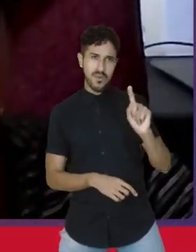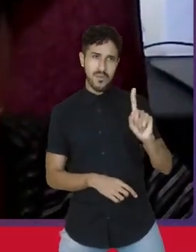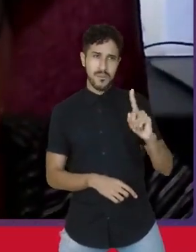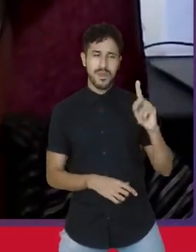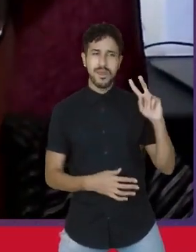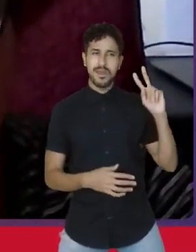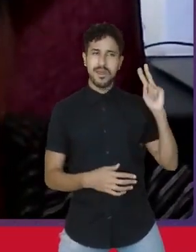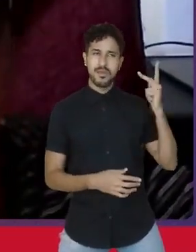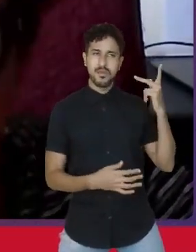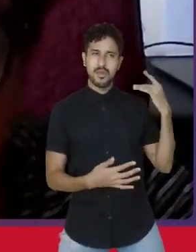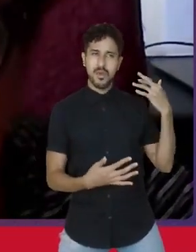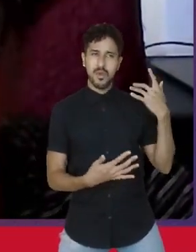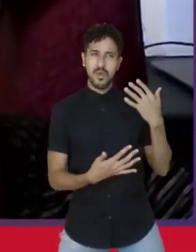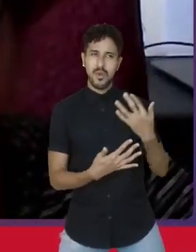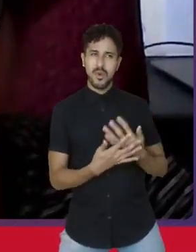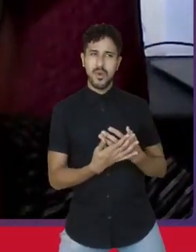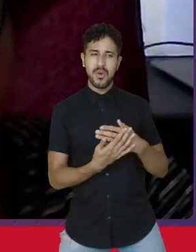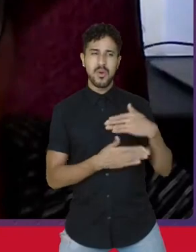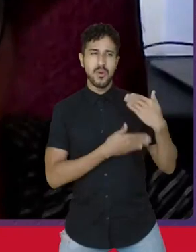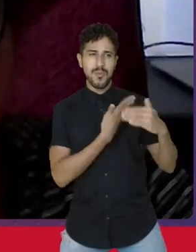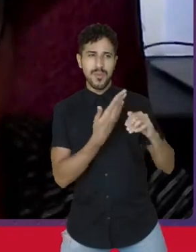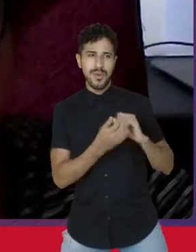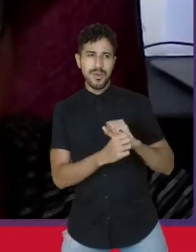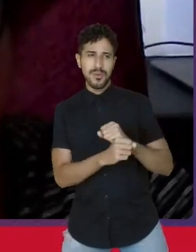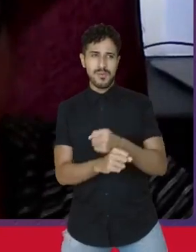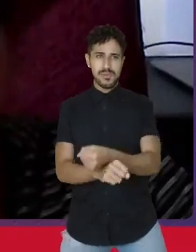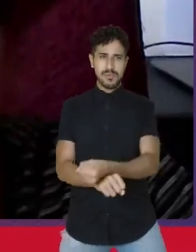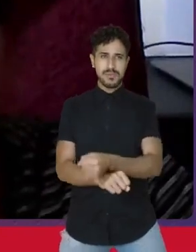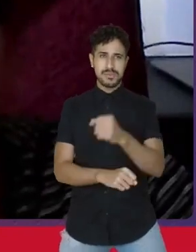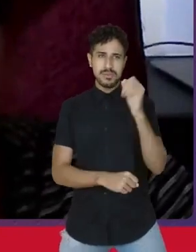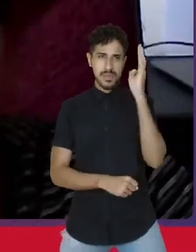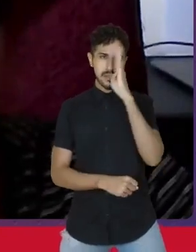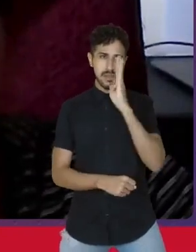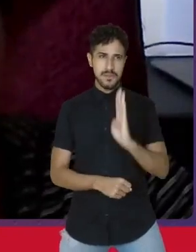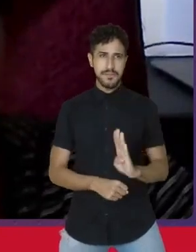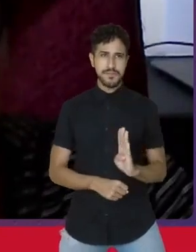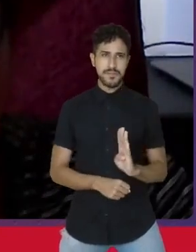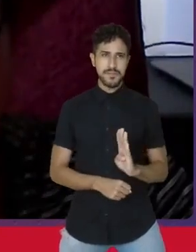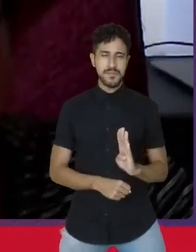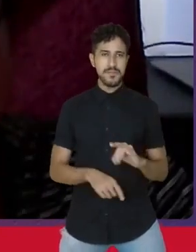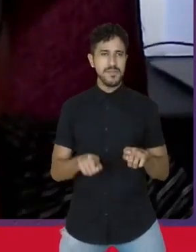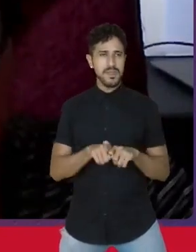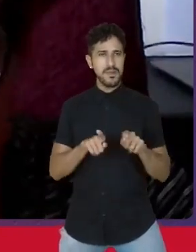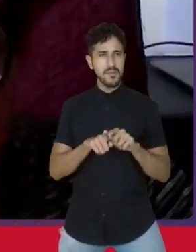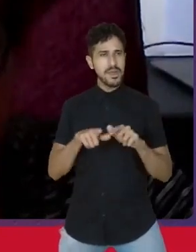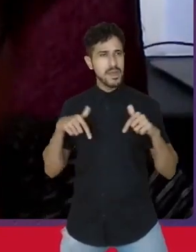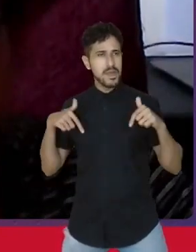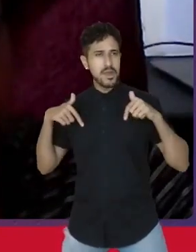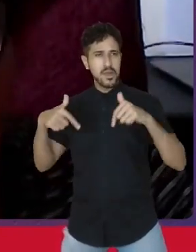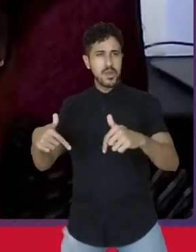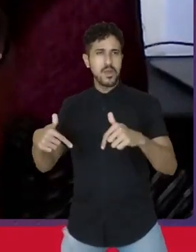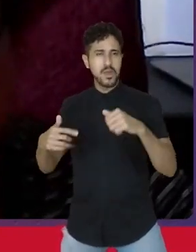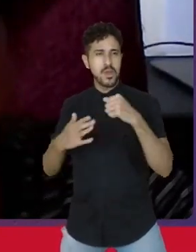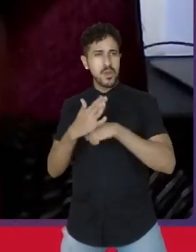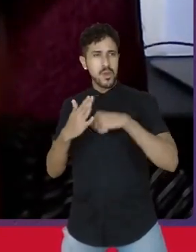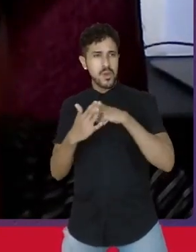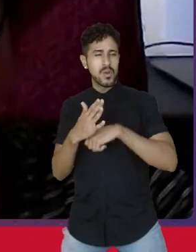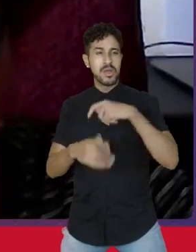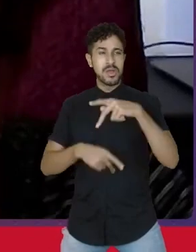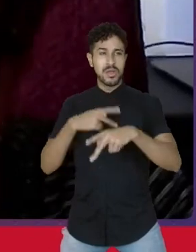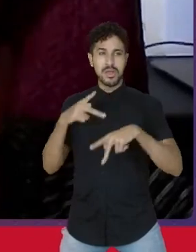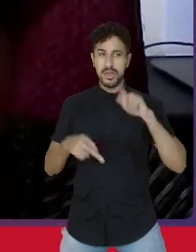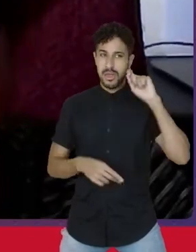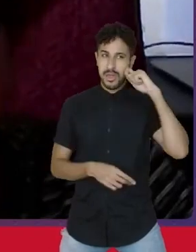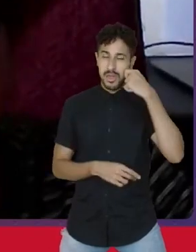história da escravidão brasileira e da luta da população negra,